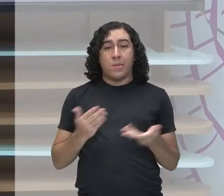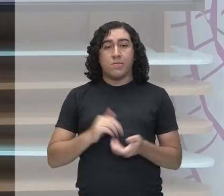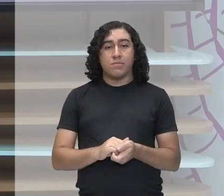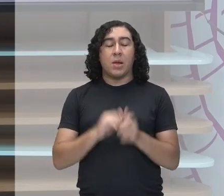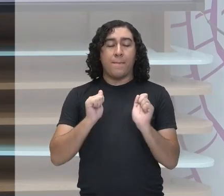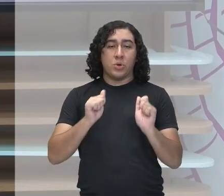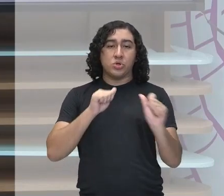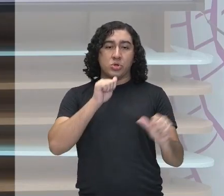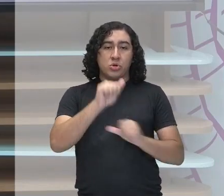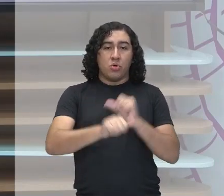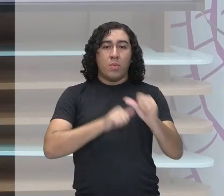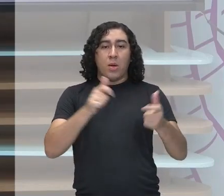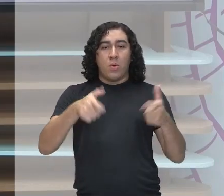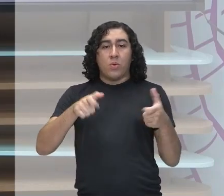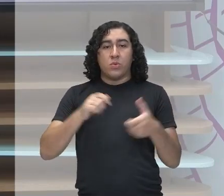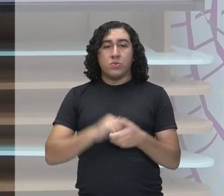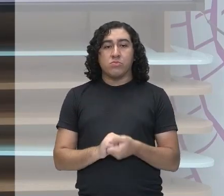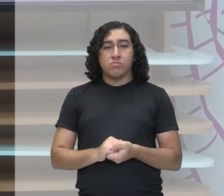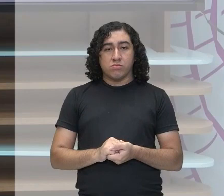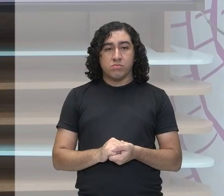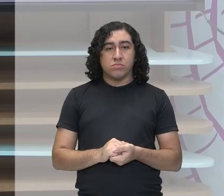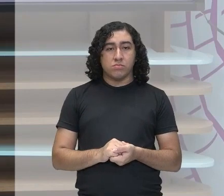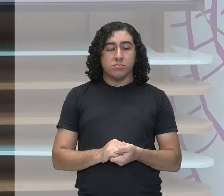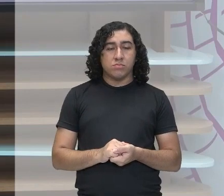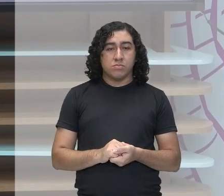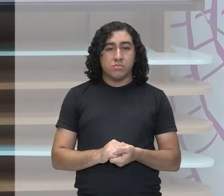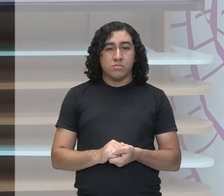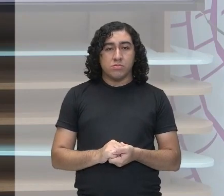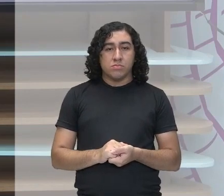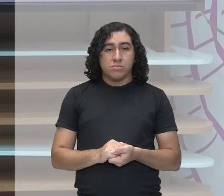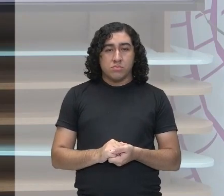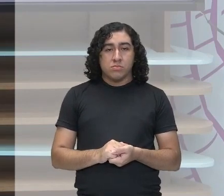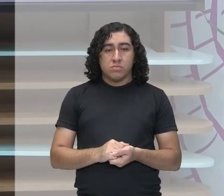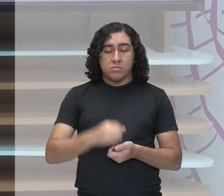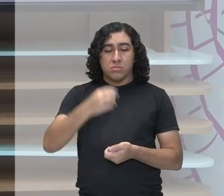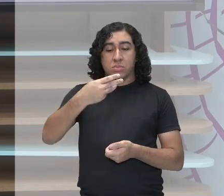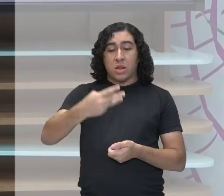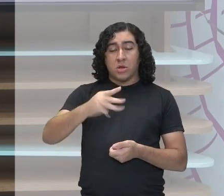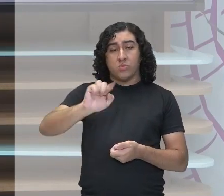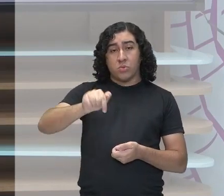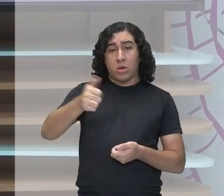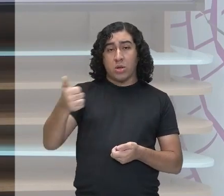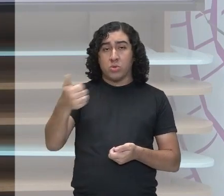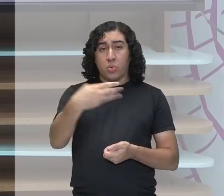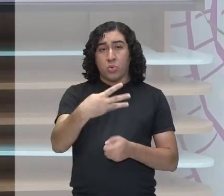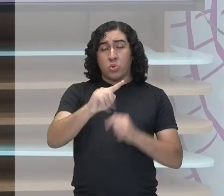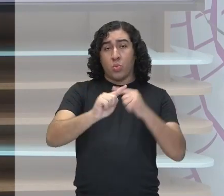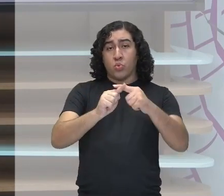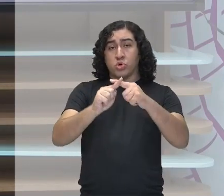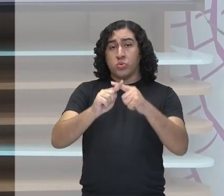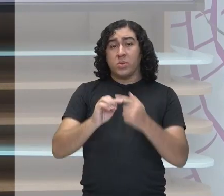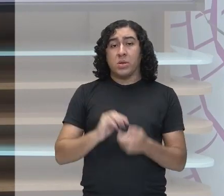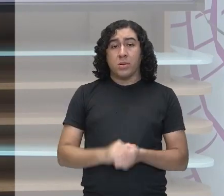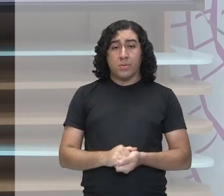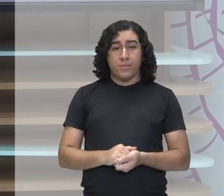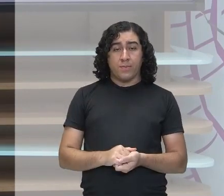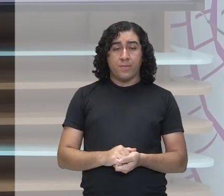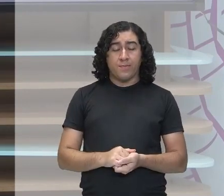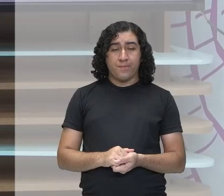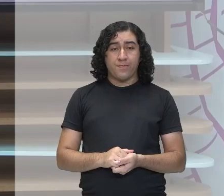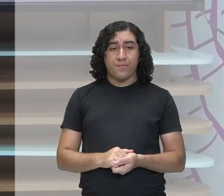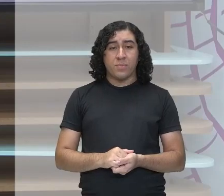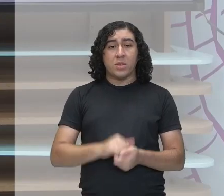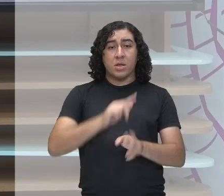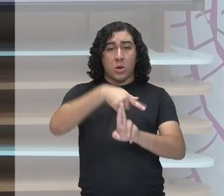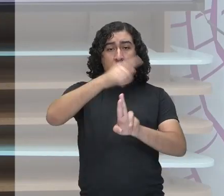transformar, botar aqui, considerando as duas primeiras casas decimais, multiplicar por 3,14. O é esse multiplicar aqui? É o π,